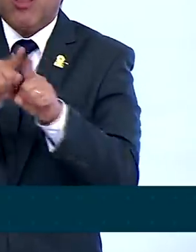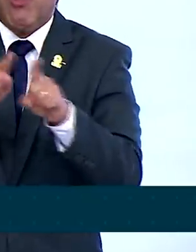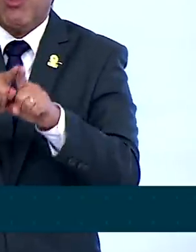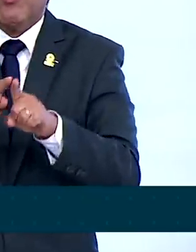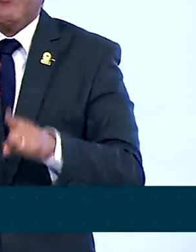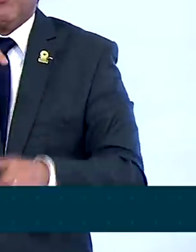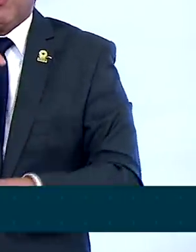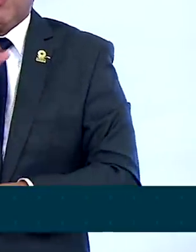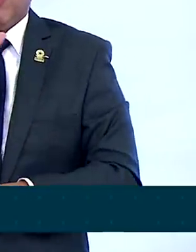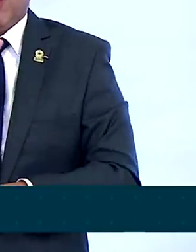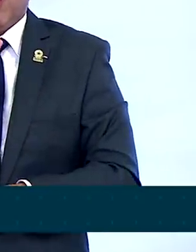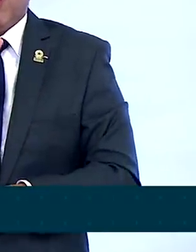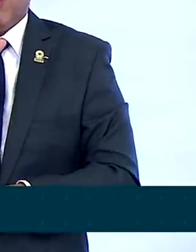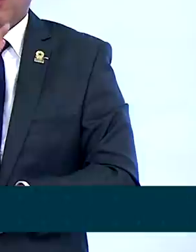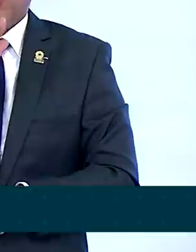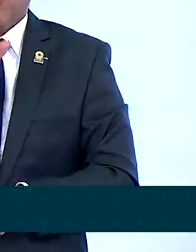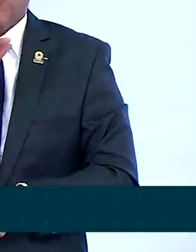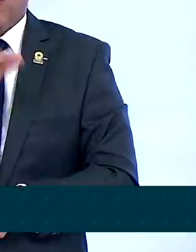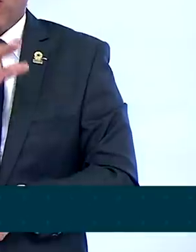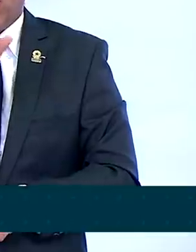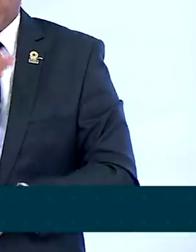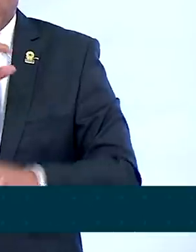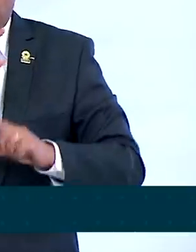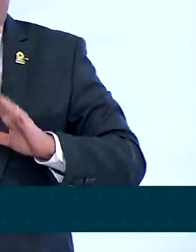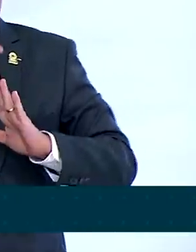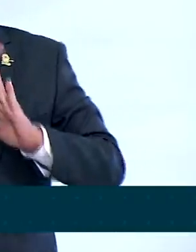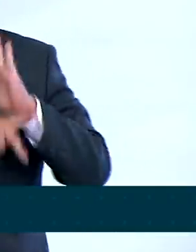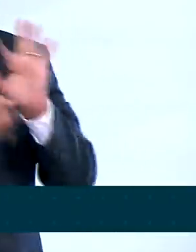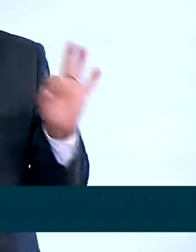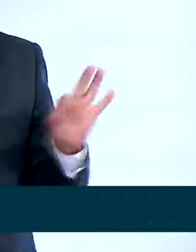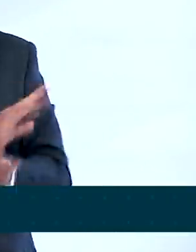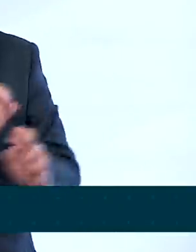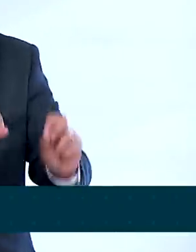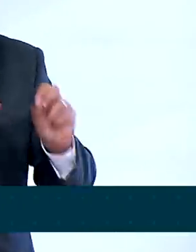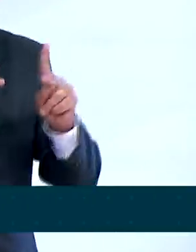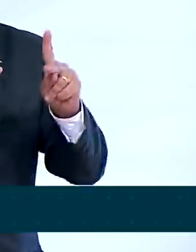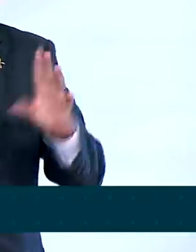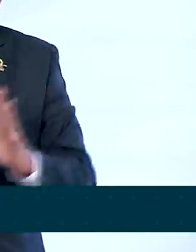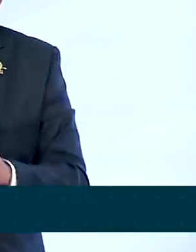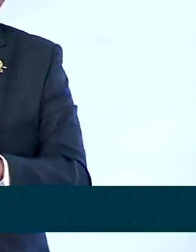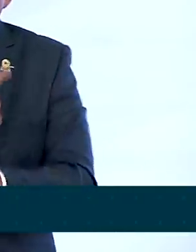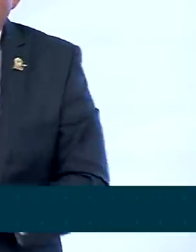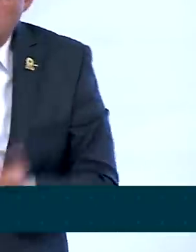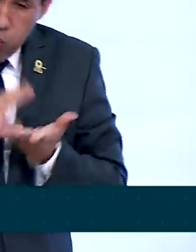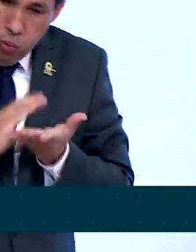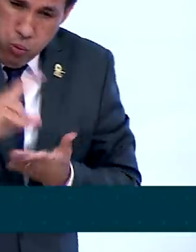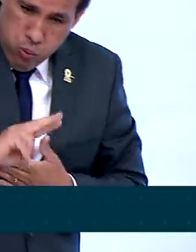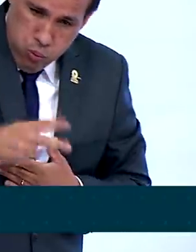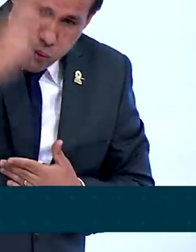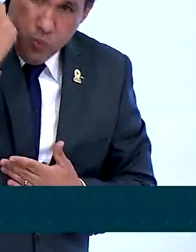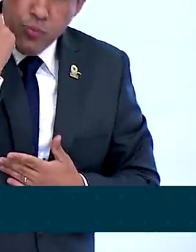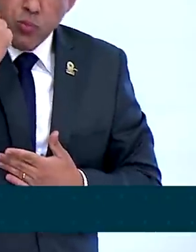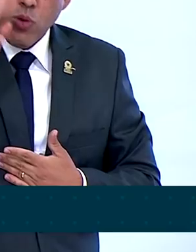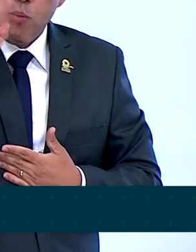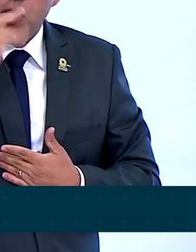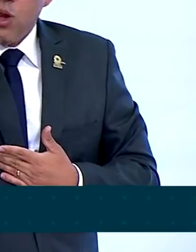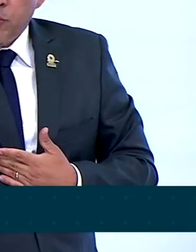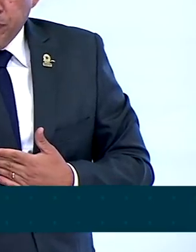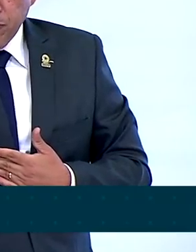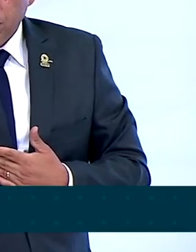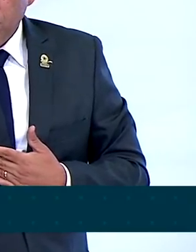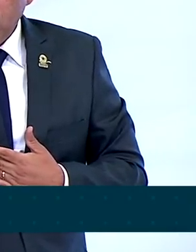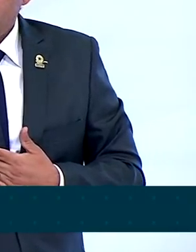E com esse final desse projeto, nós iremos chegar no total de investimento de um bilhão de reais para